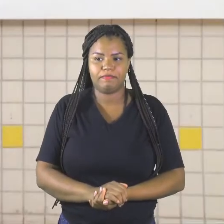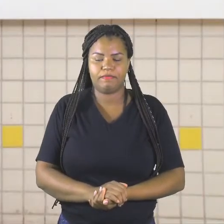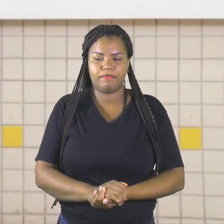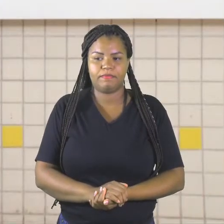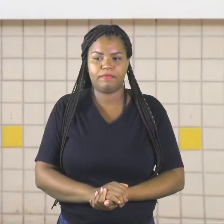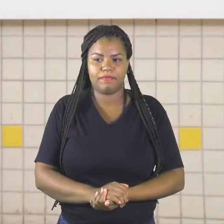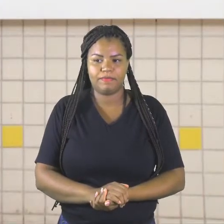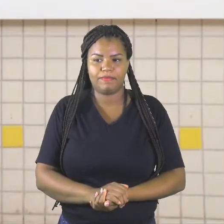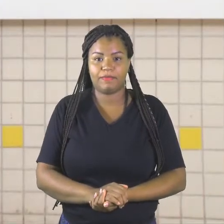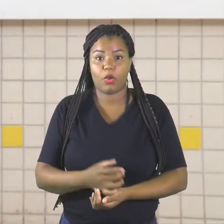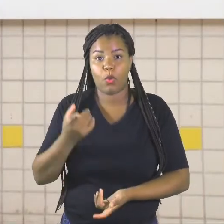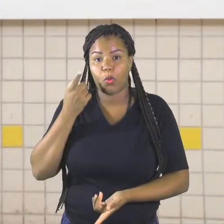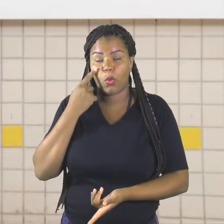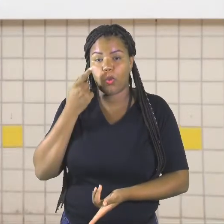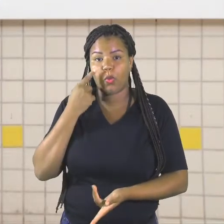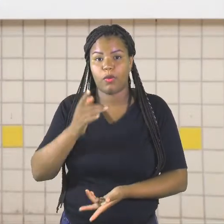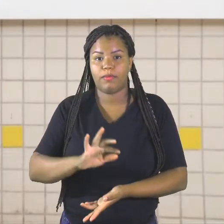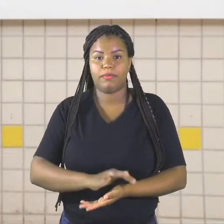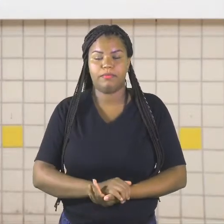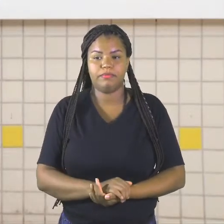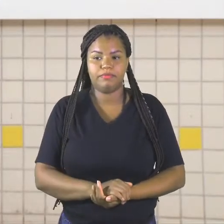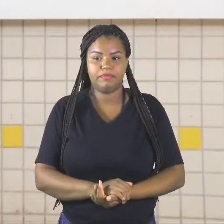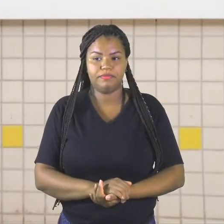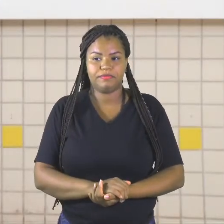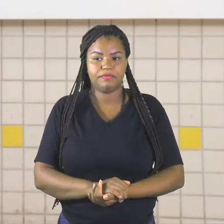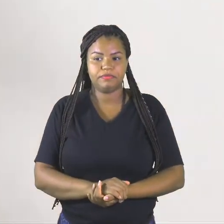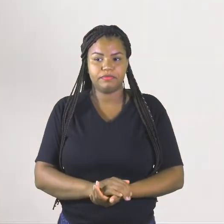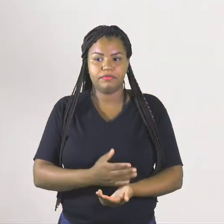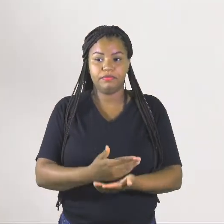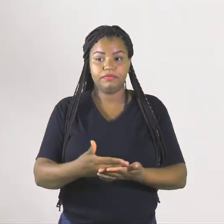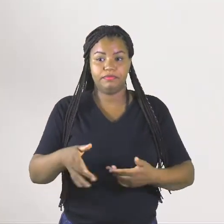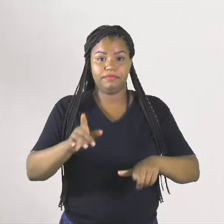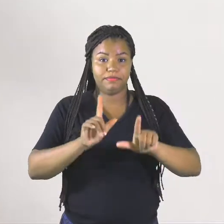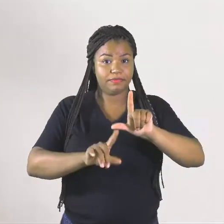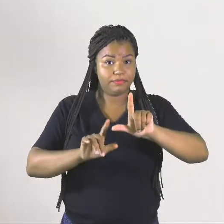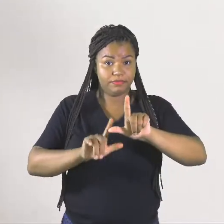Olha só. Começa com L.